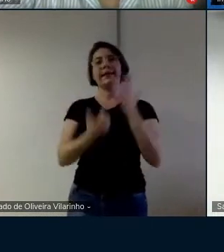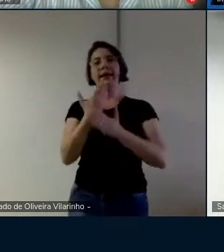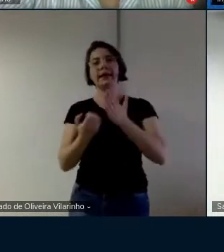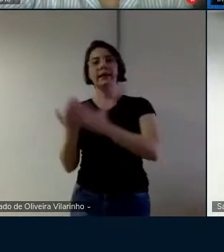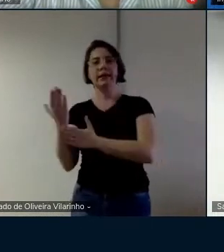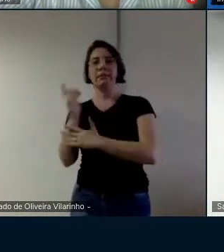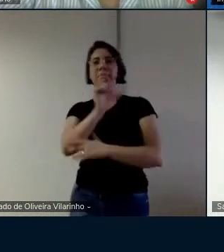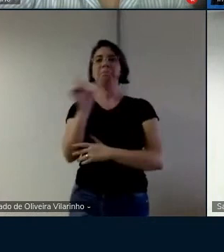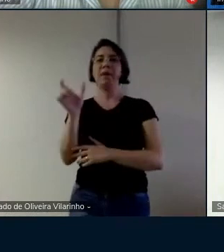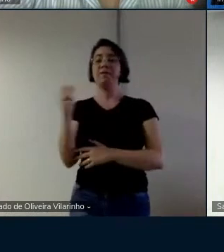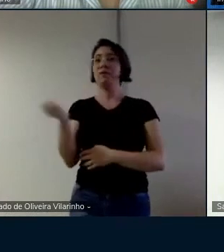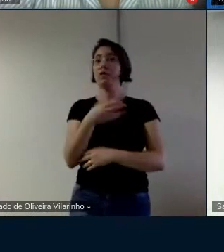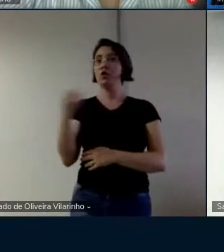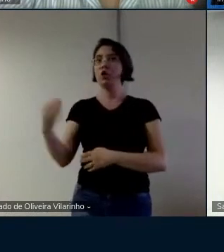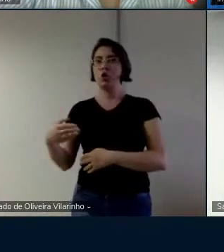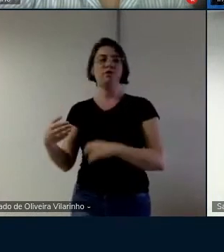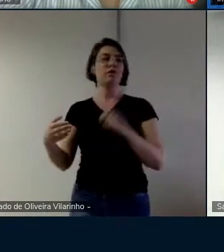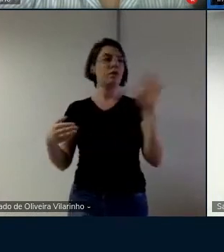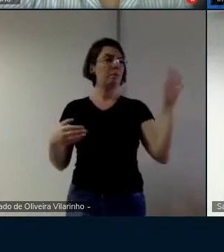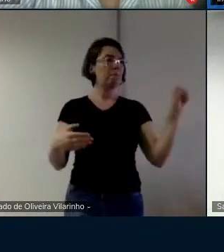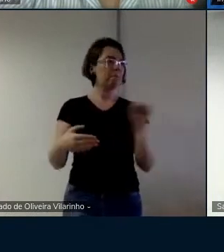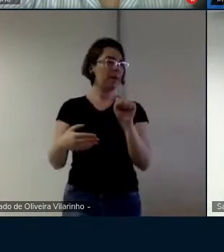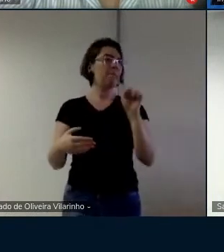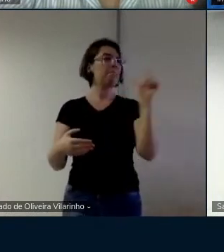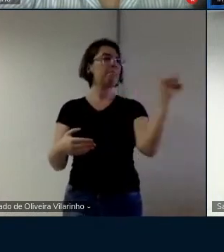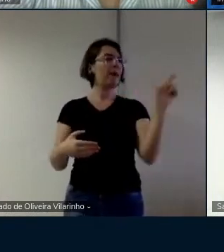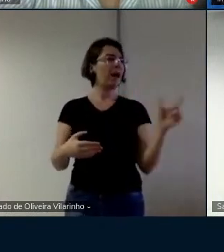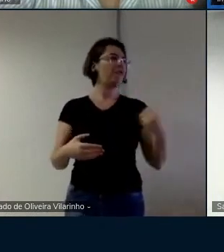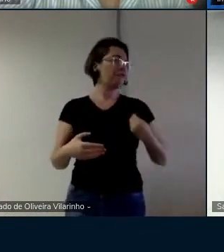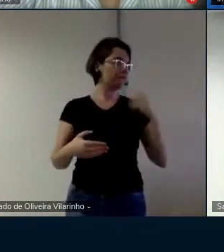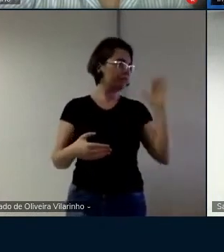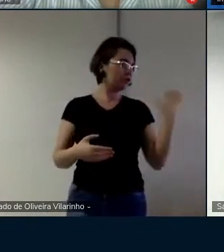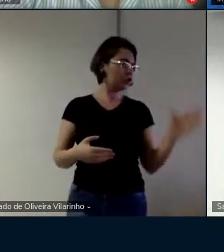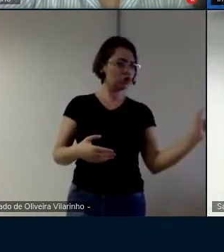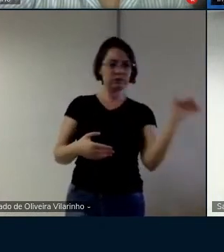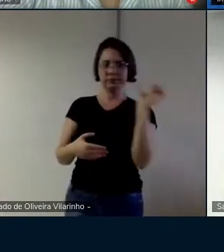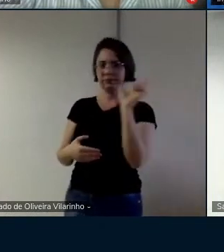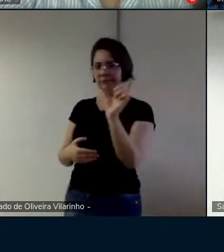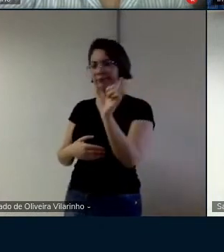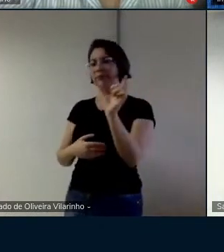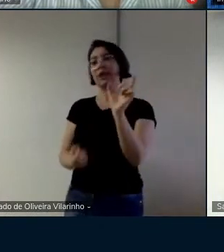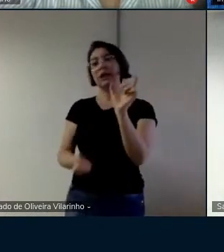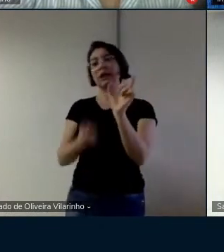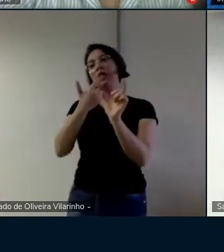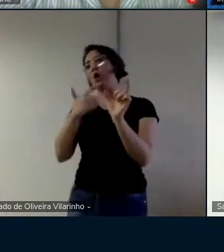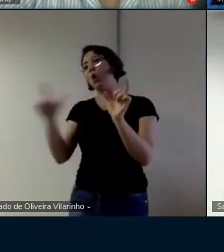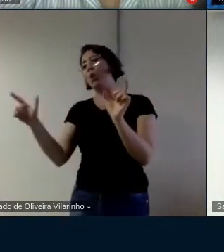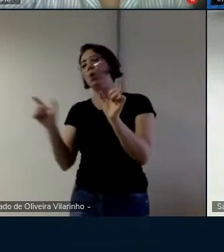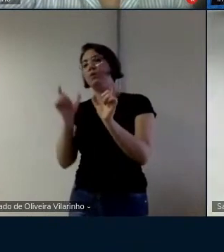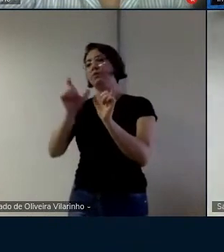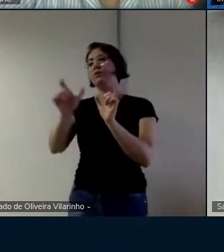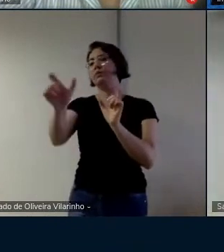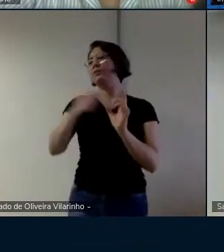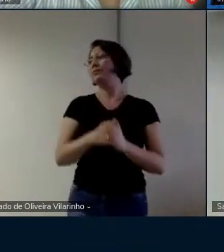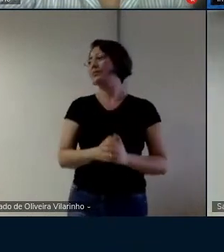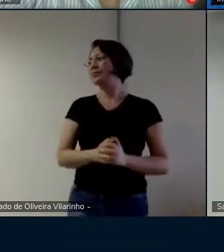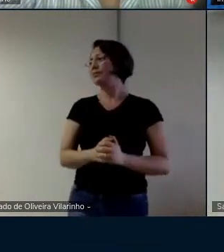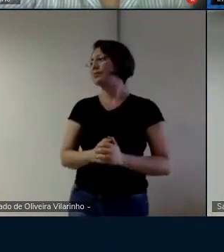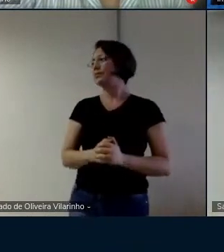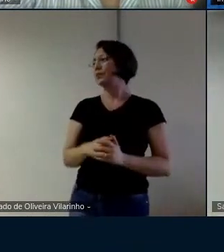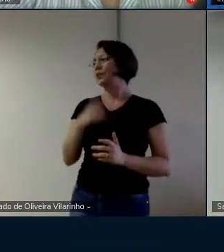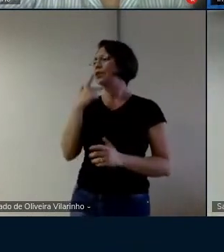usando palavras que já existem na língua eu acho que não precisa você dizer quando